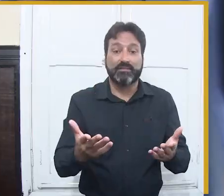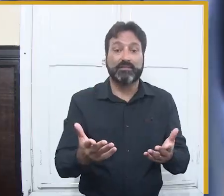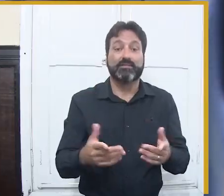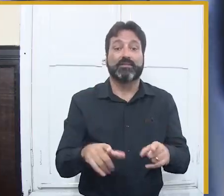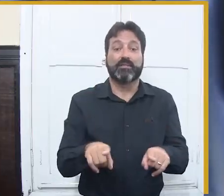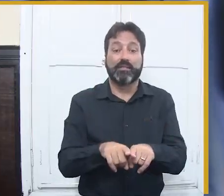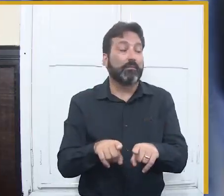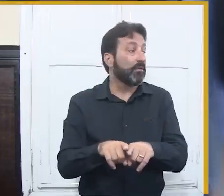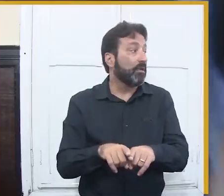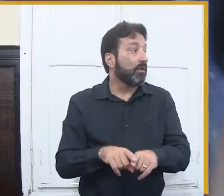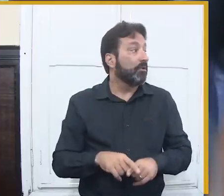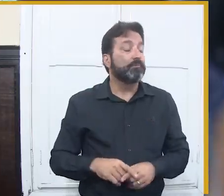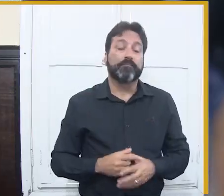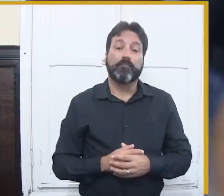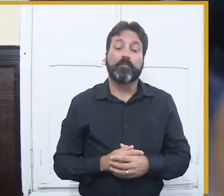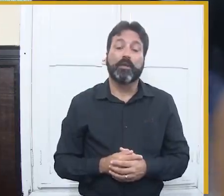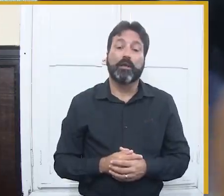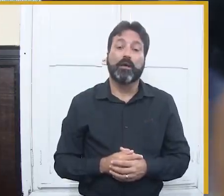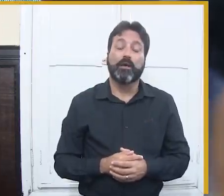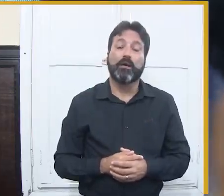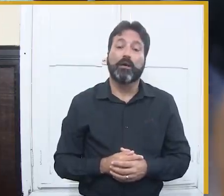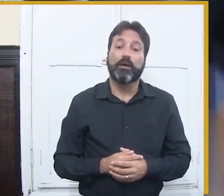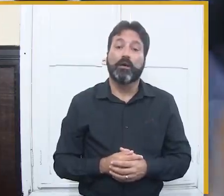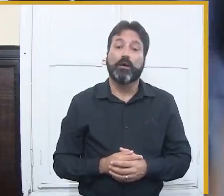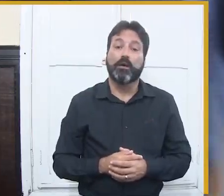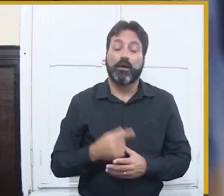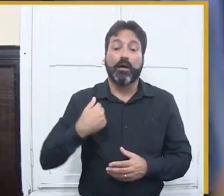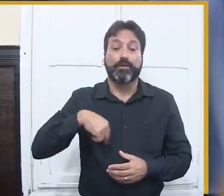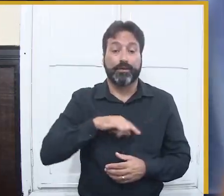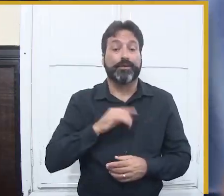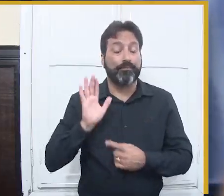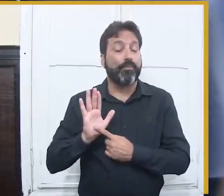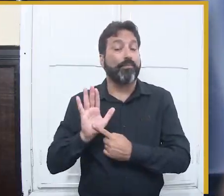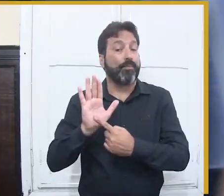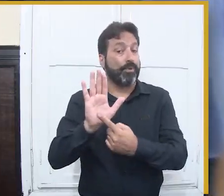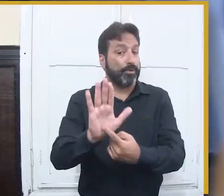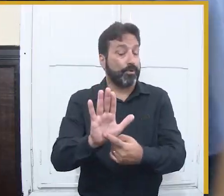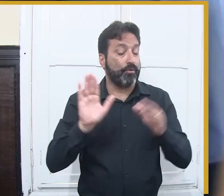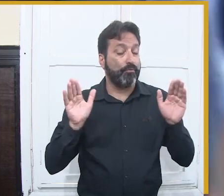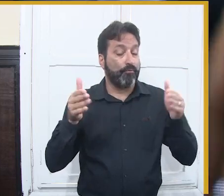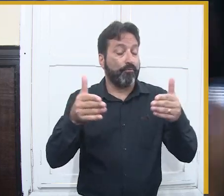Parque do Povo, a disposição arquitetônica das barracas dos comerciantes,